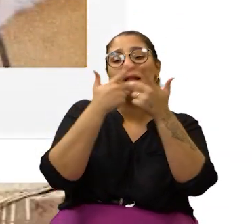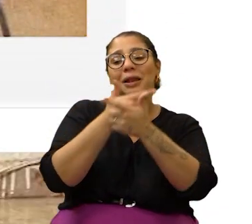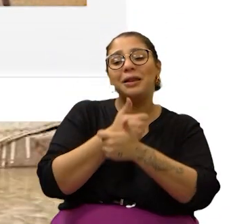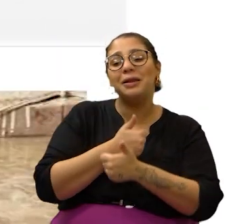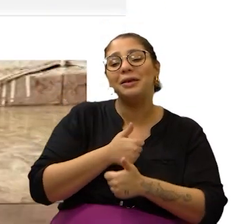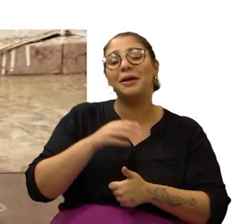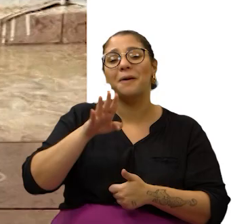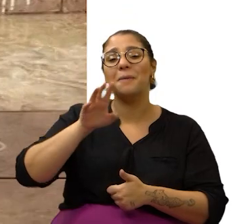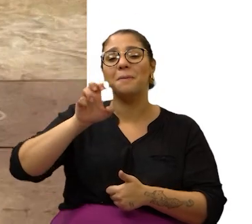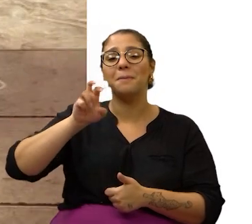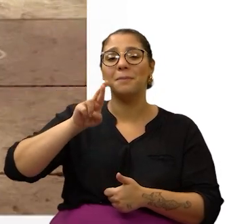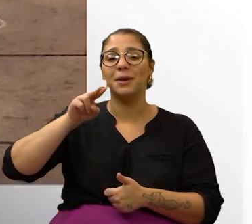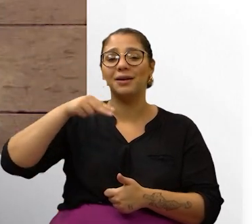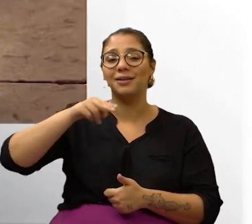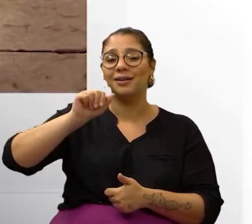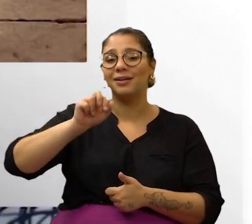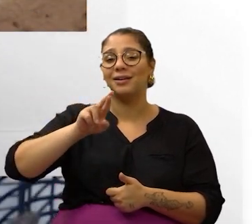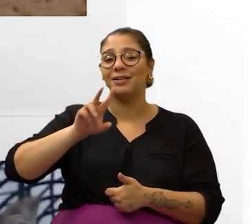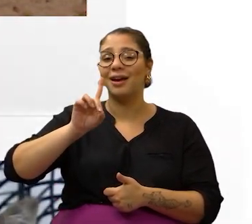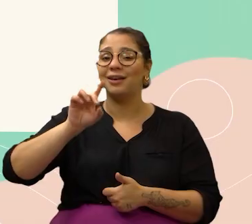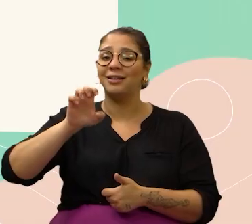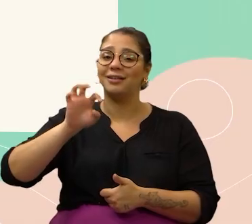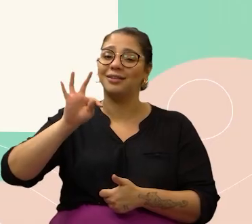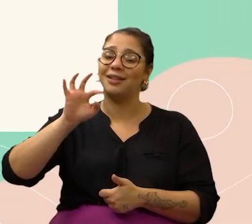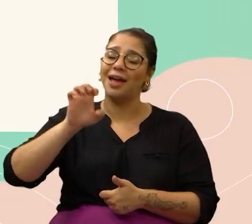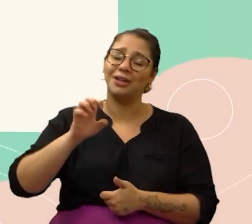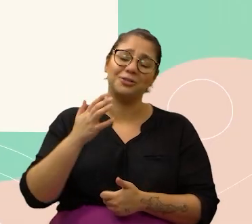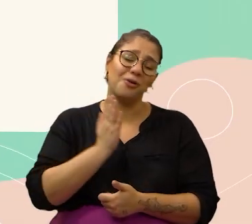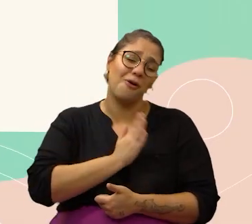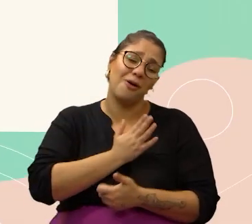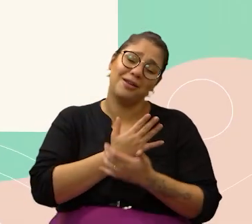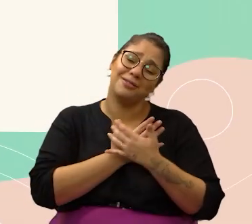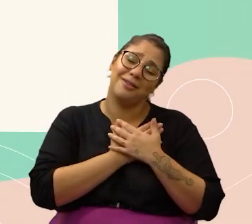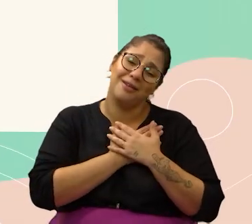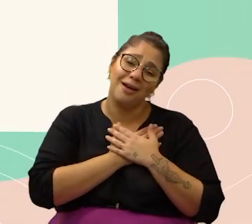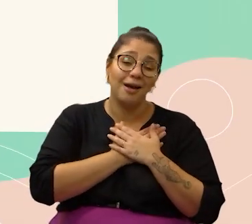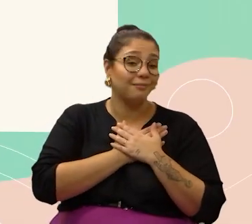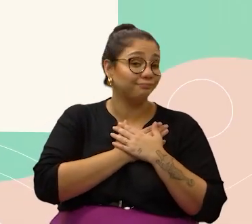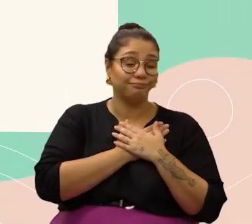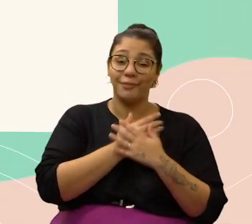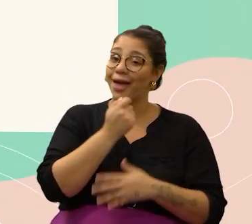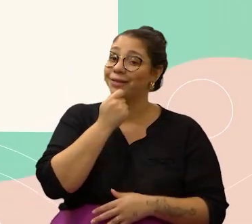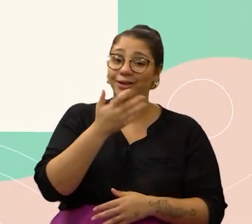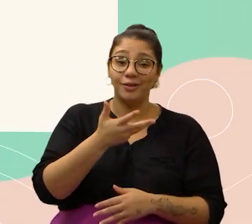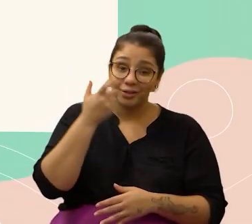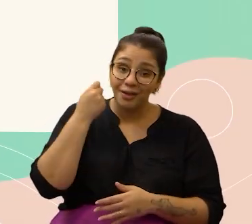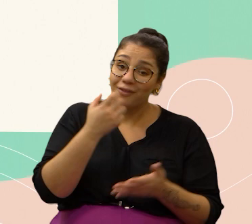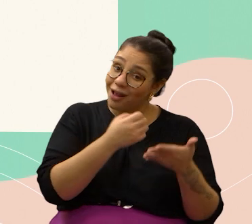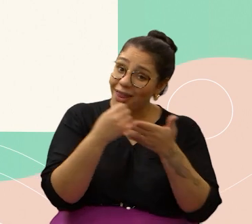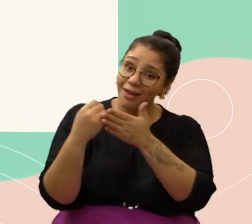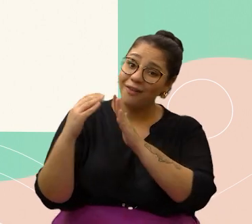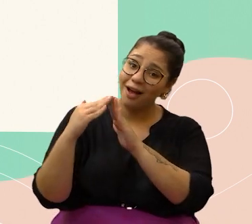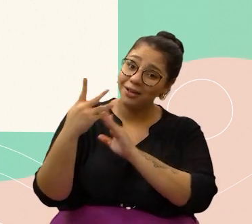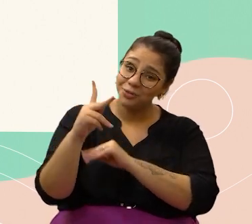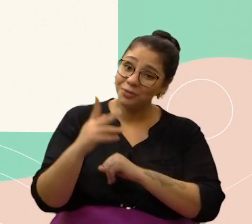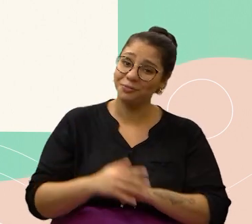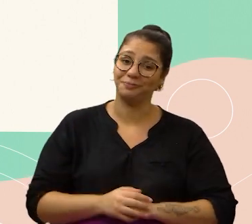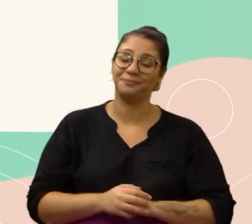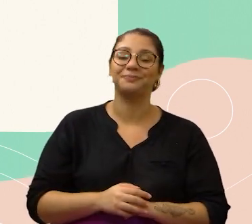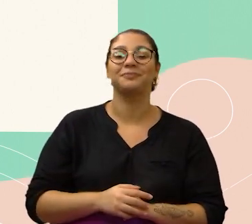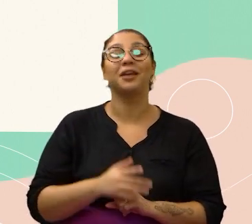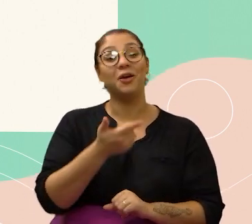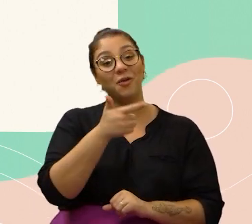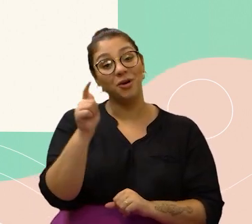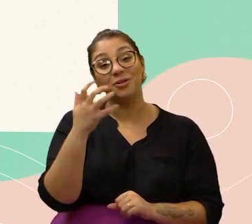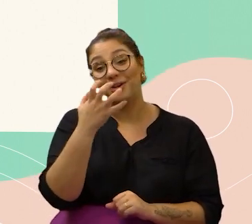todos os bichinhos que estão à espera de um lar. E o programa vai começar com essa coisinha linda, que é a Bernadette.